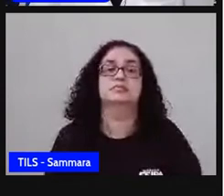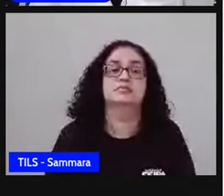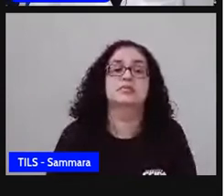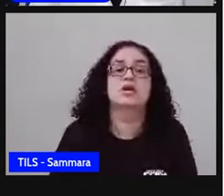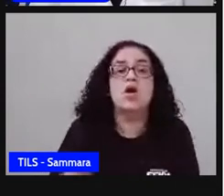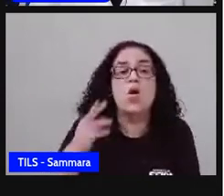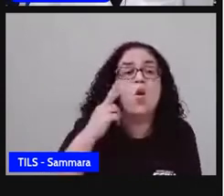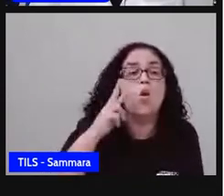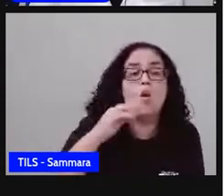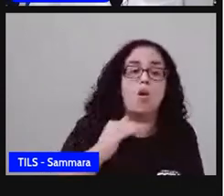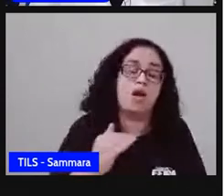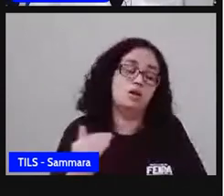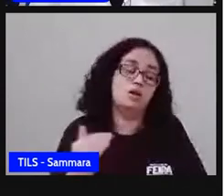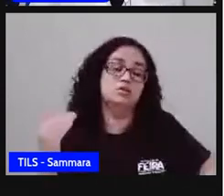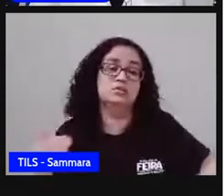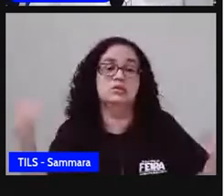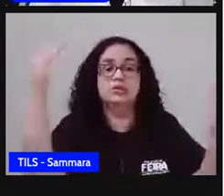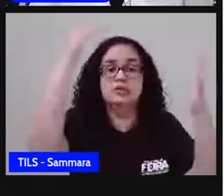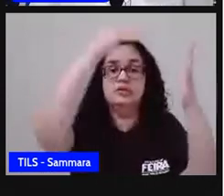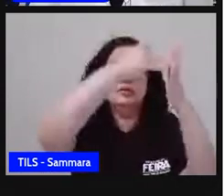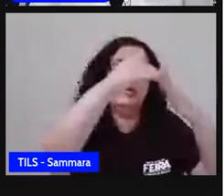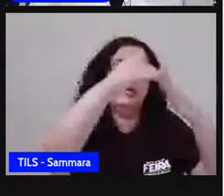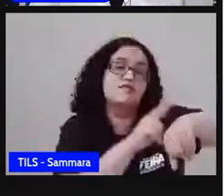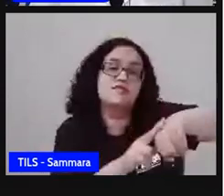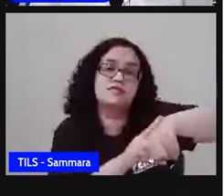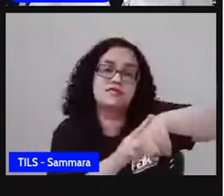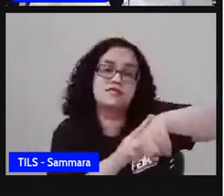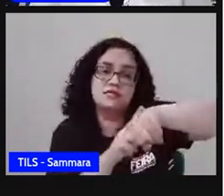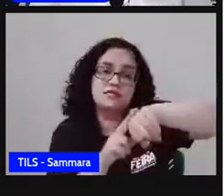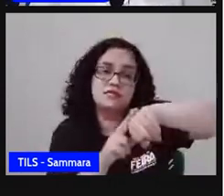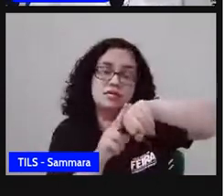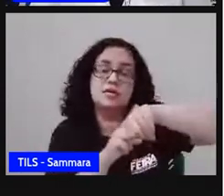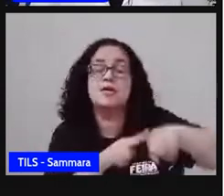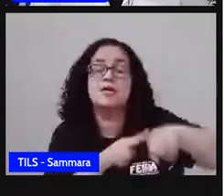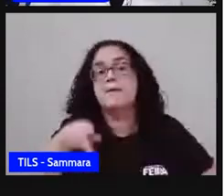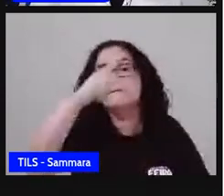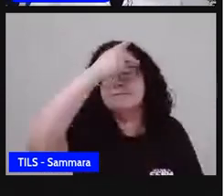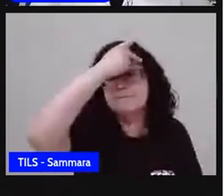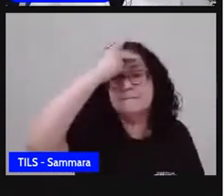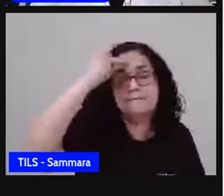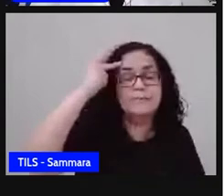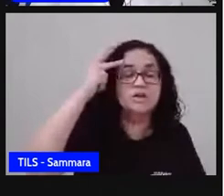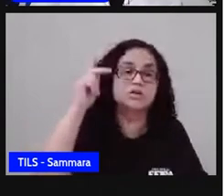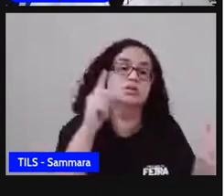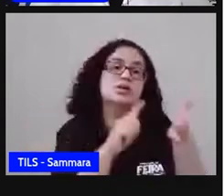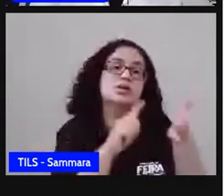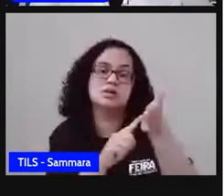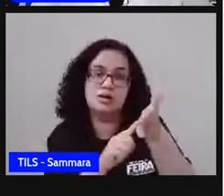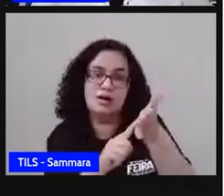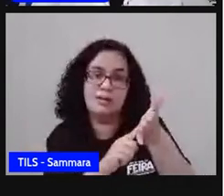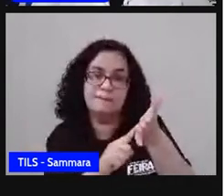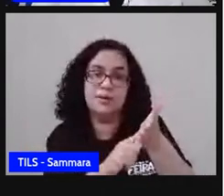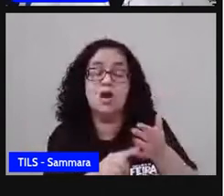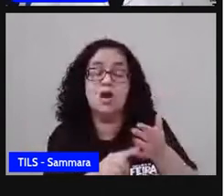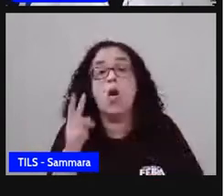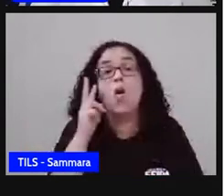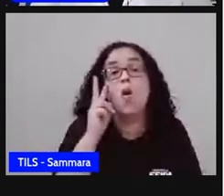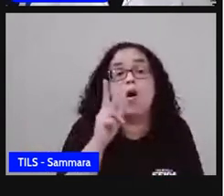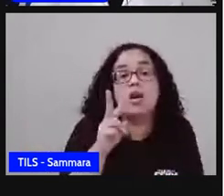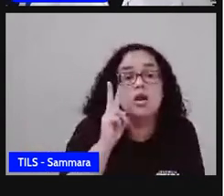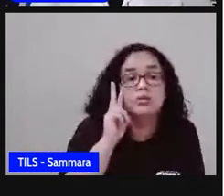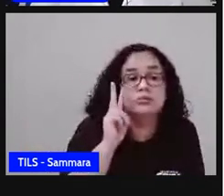Olha até onde vai a parte verde. Parte verde são pessoas brancas. E olha